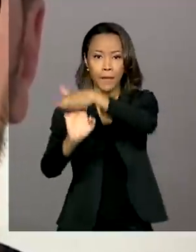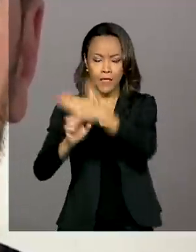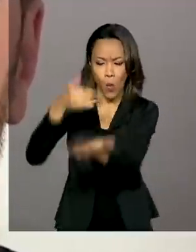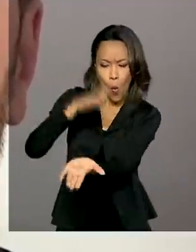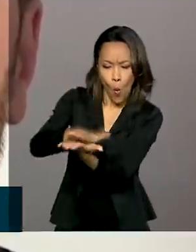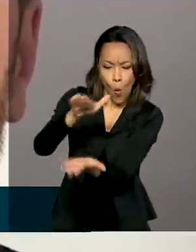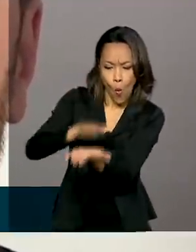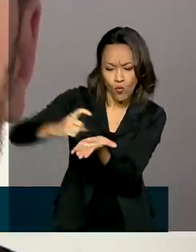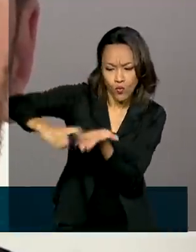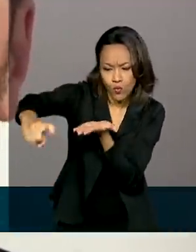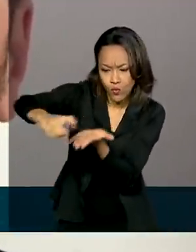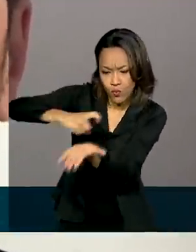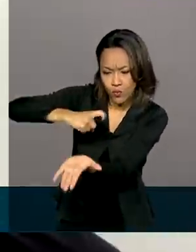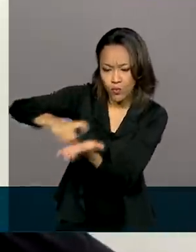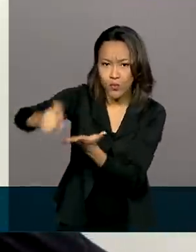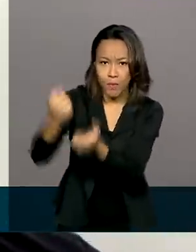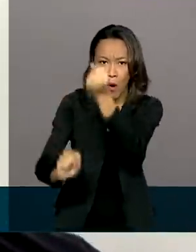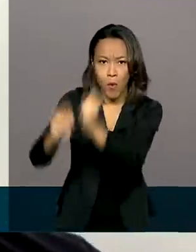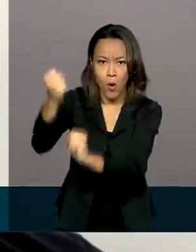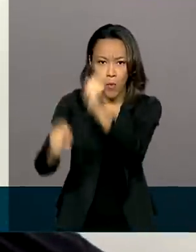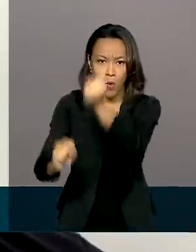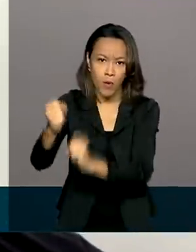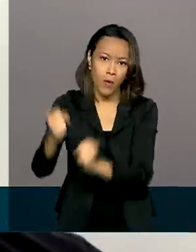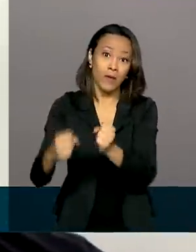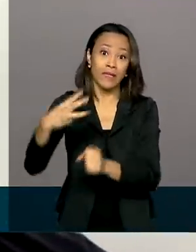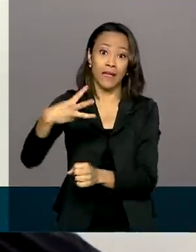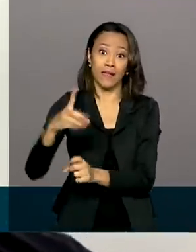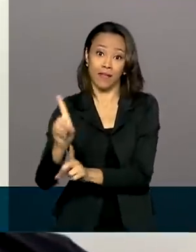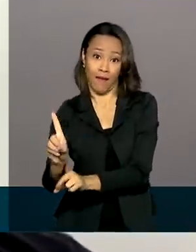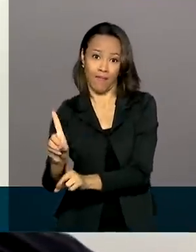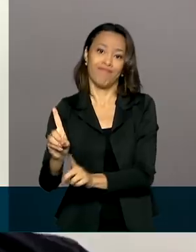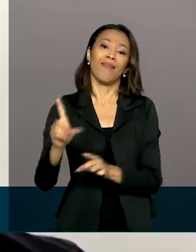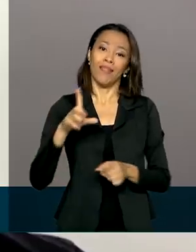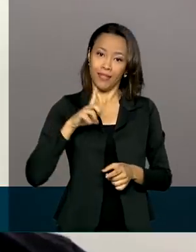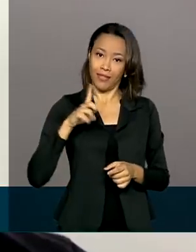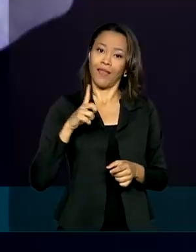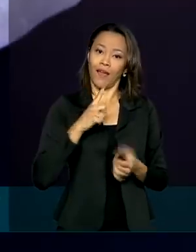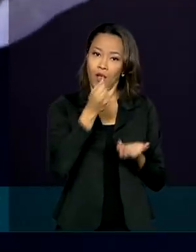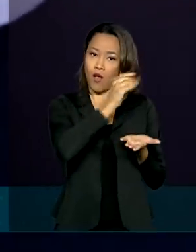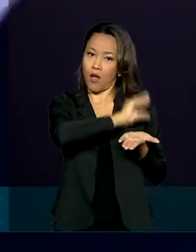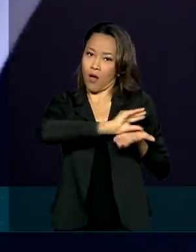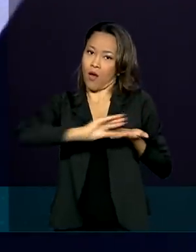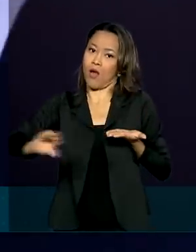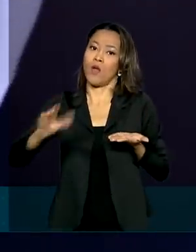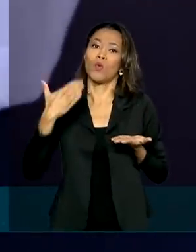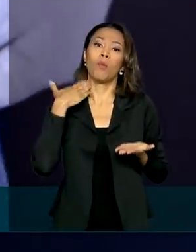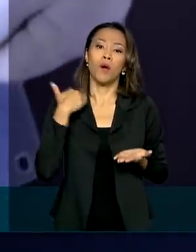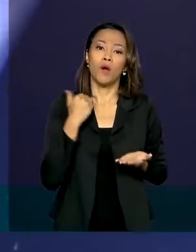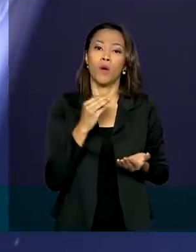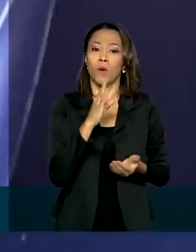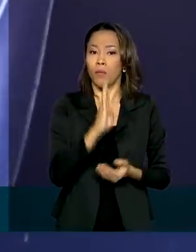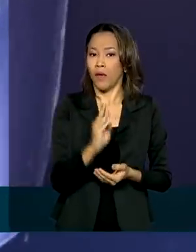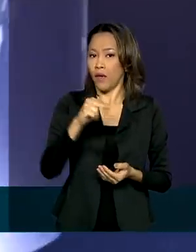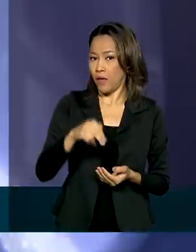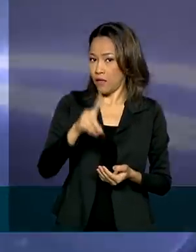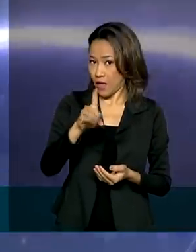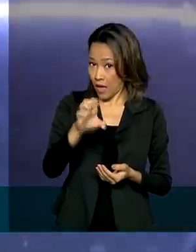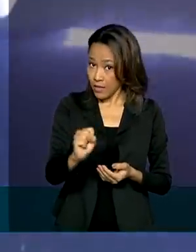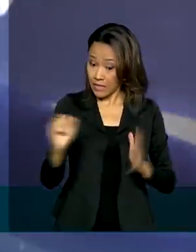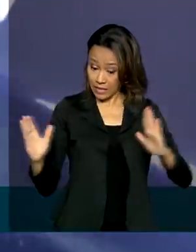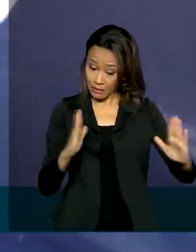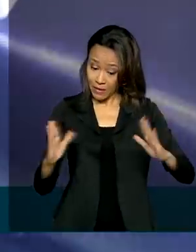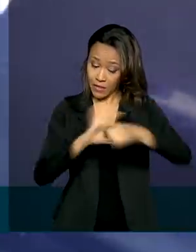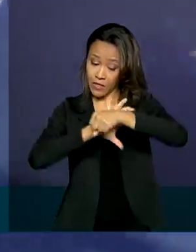3D e outros componentes. O negócio conta com financiamento do BNDES e, durante a pandemia, esse apoio foi